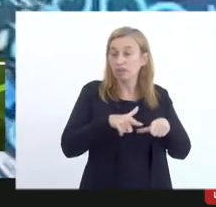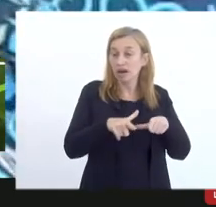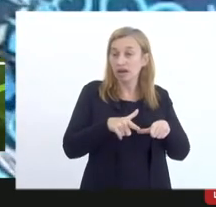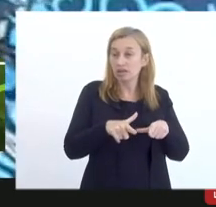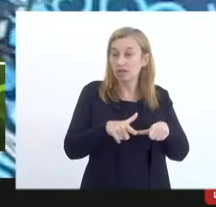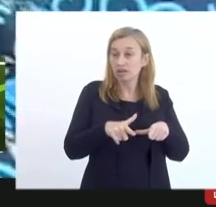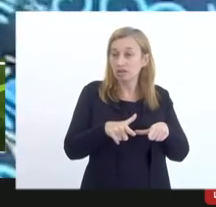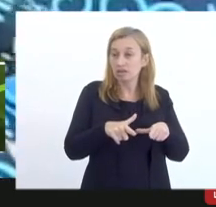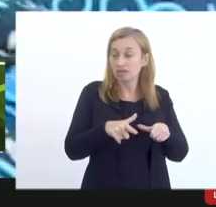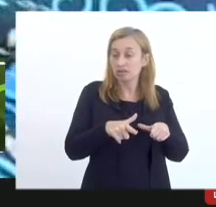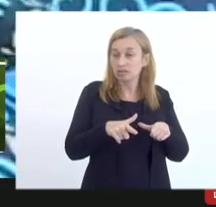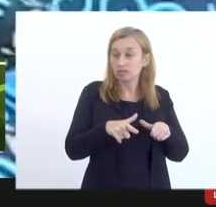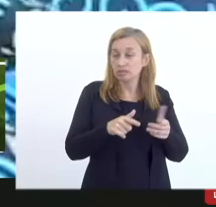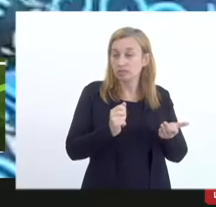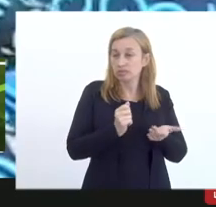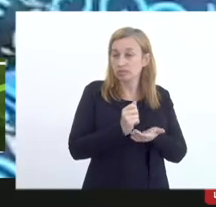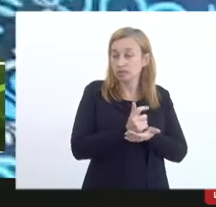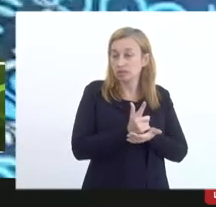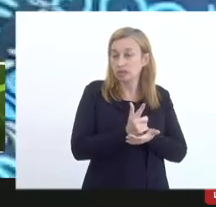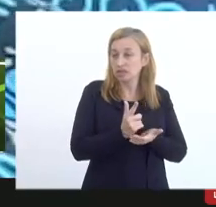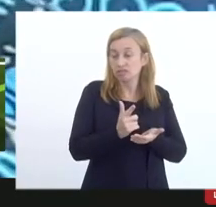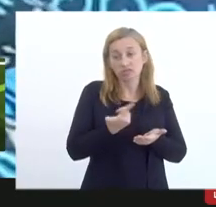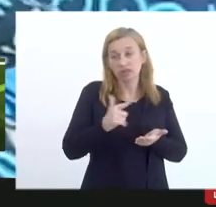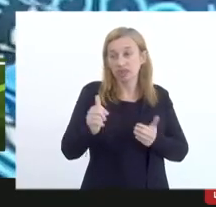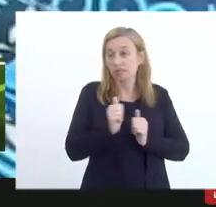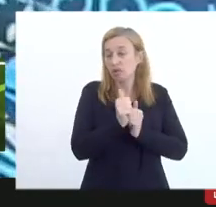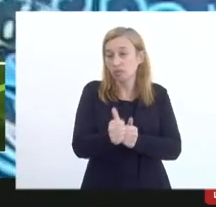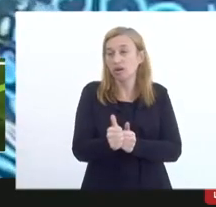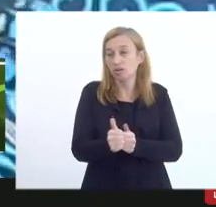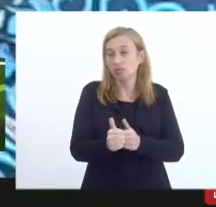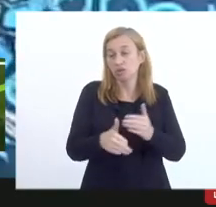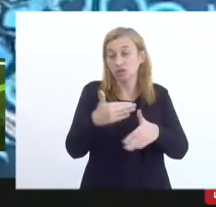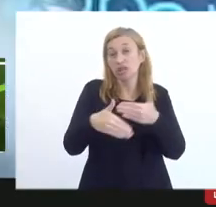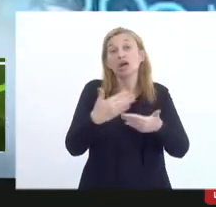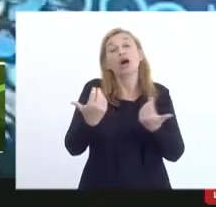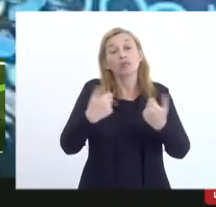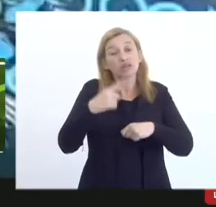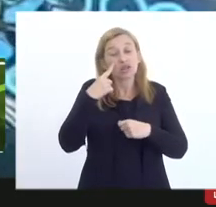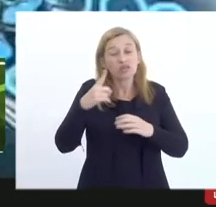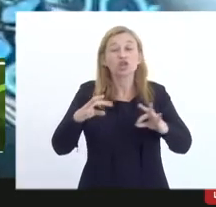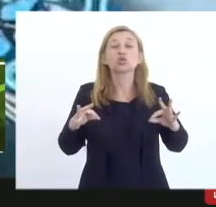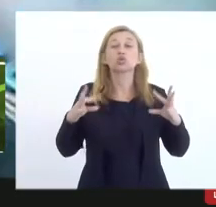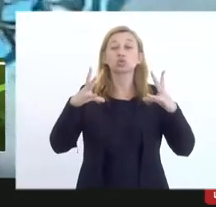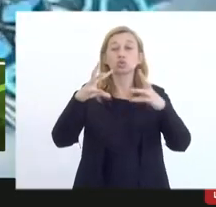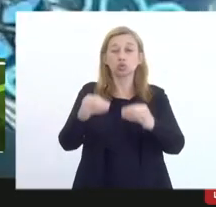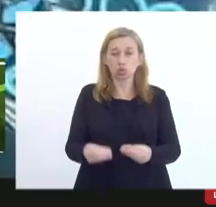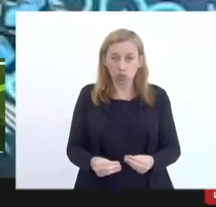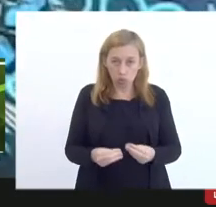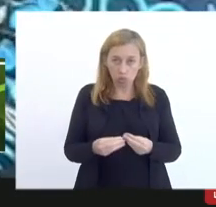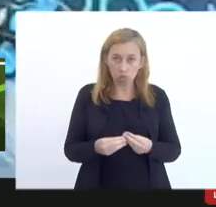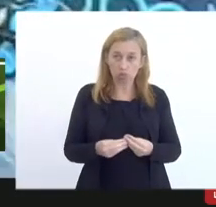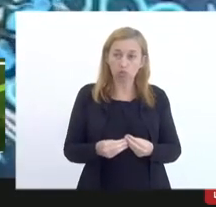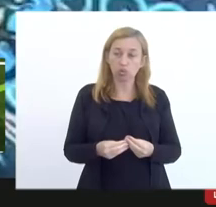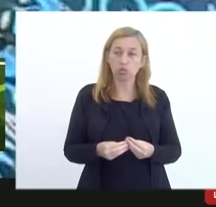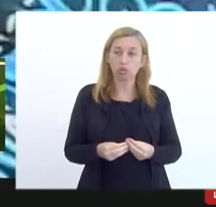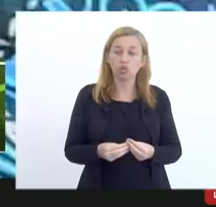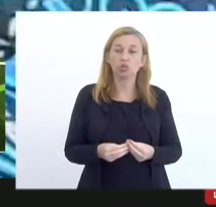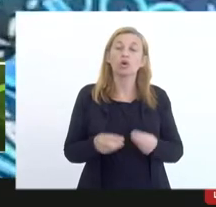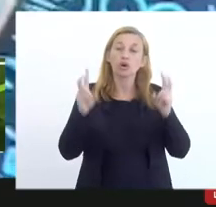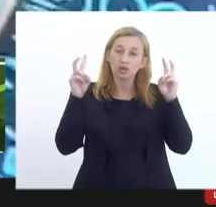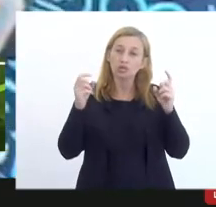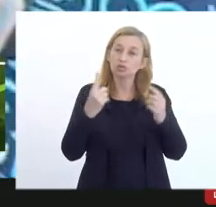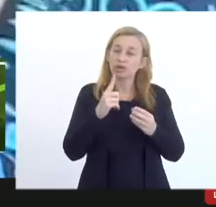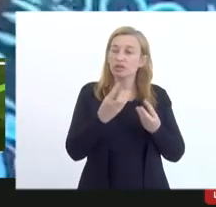civil para estar lá junto com o Poder Cru acompanhando esse processo. Então, a gente precisa ver toda uma cadeia que vai acabar prejudicando também